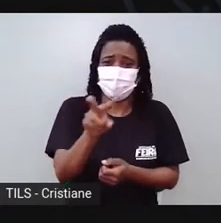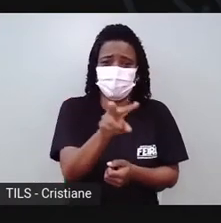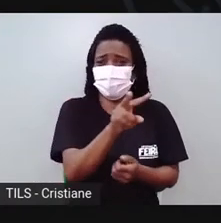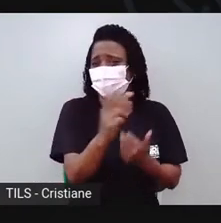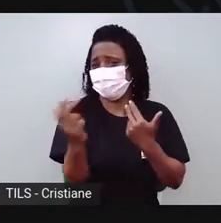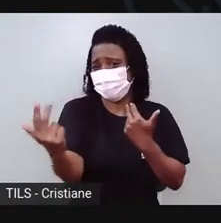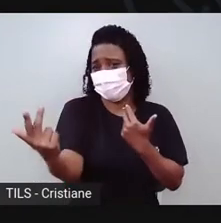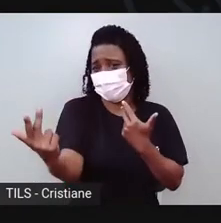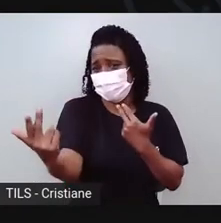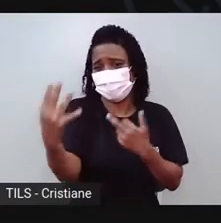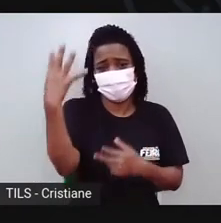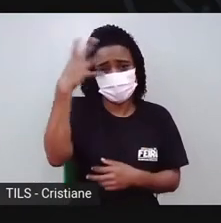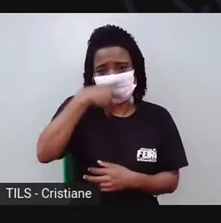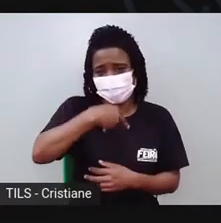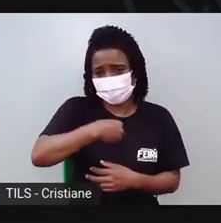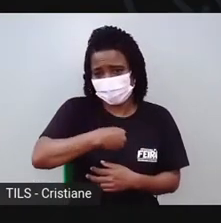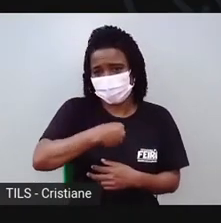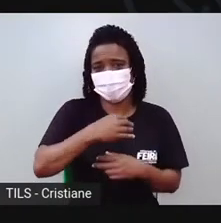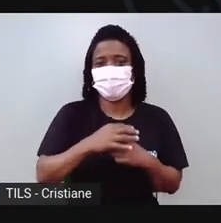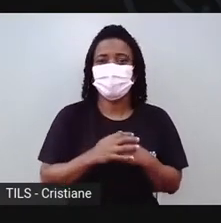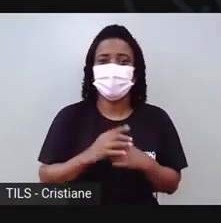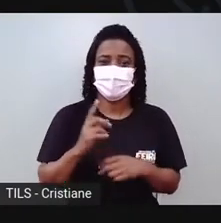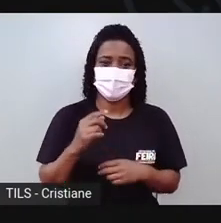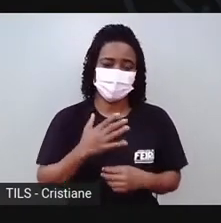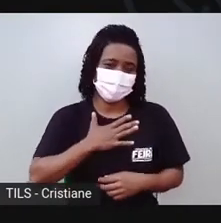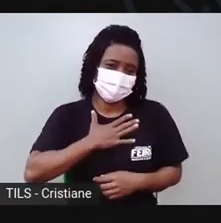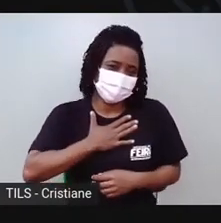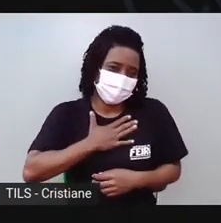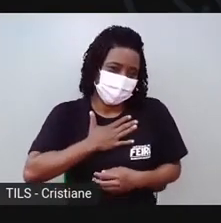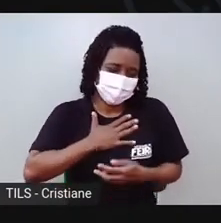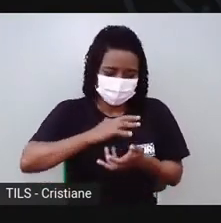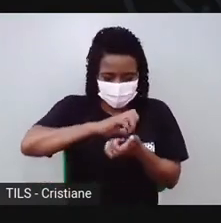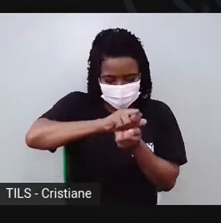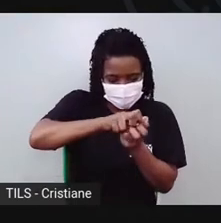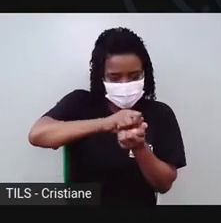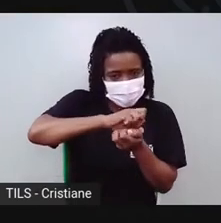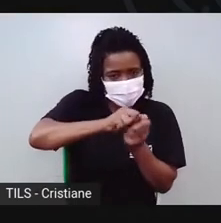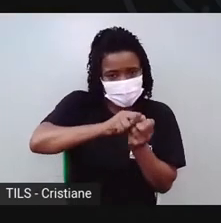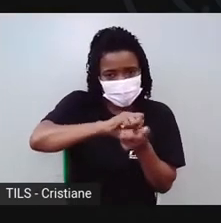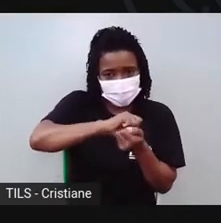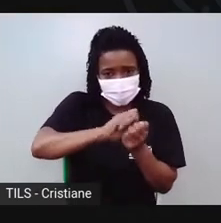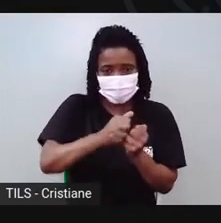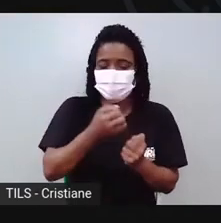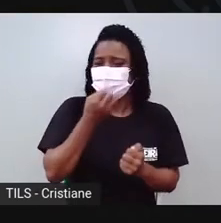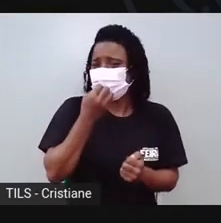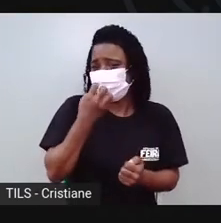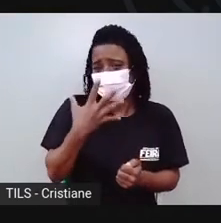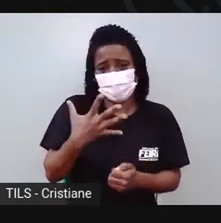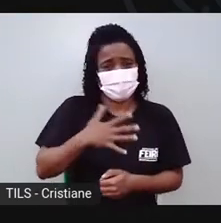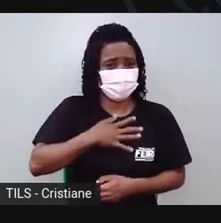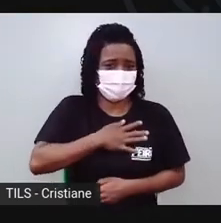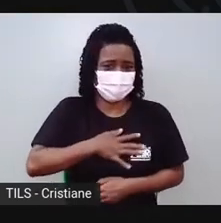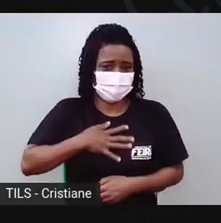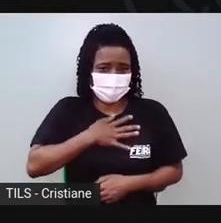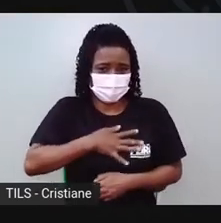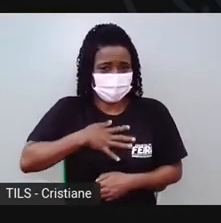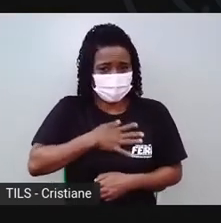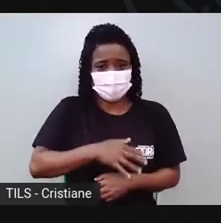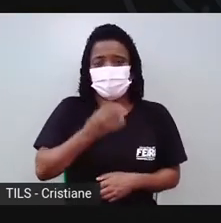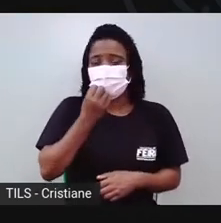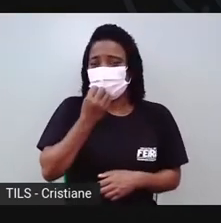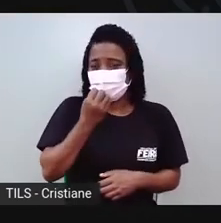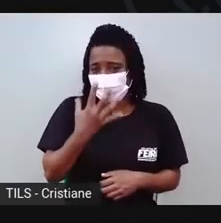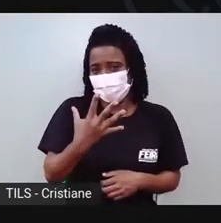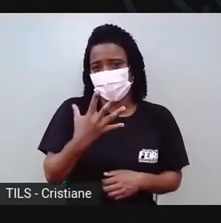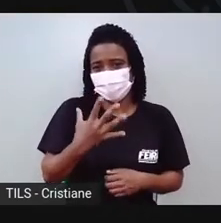se é o que a gente tá gostando de fazer, né? É o gosto da gente. Pronto. Aí já tá ficando o